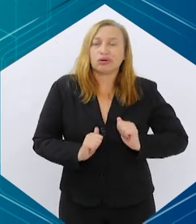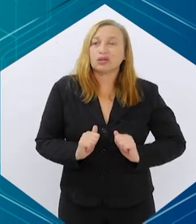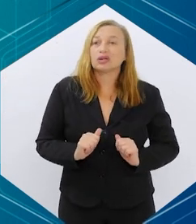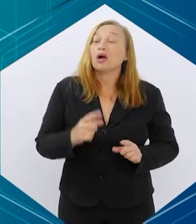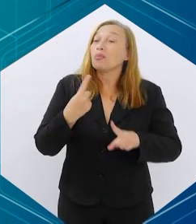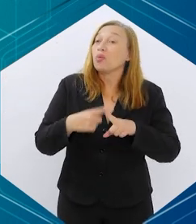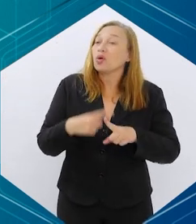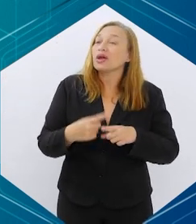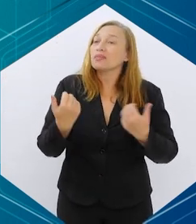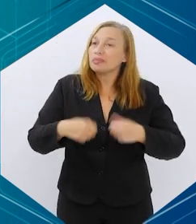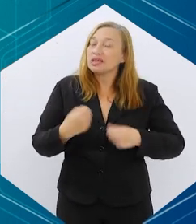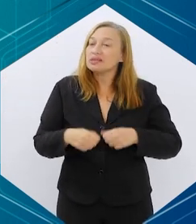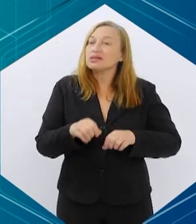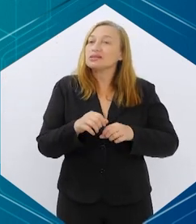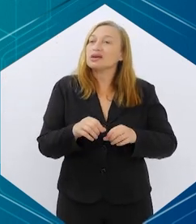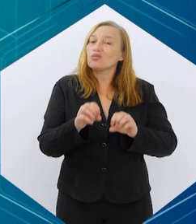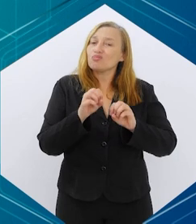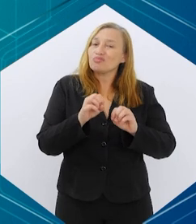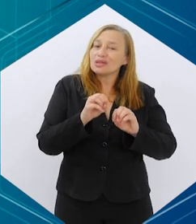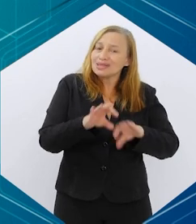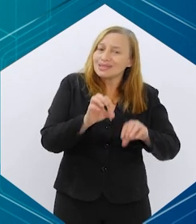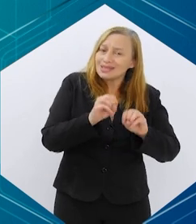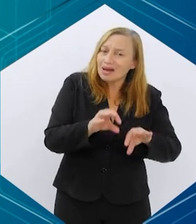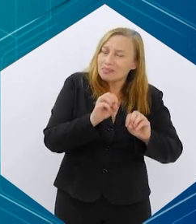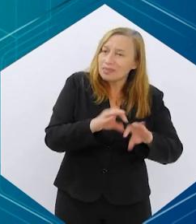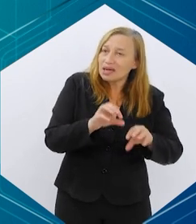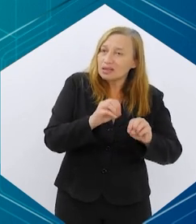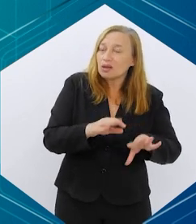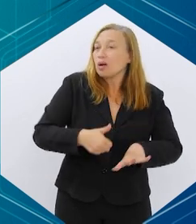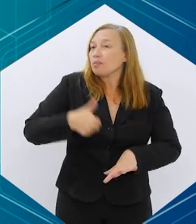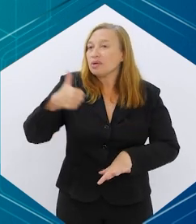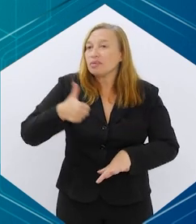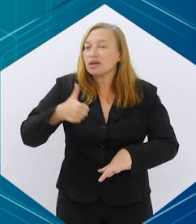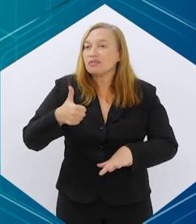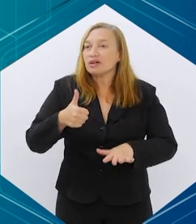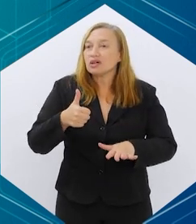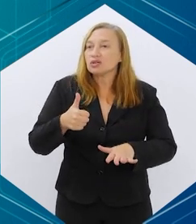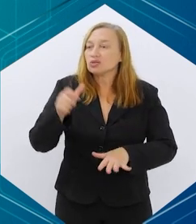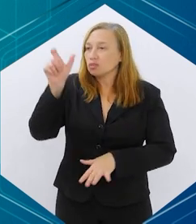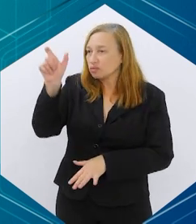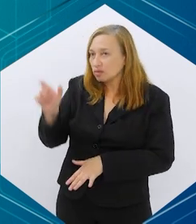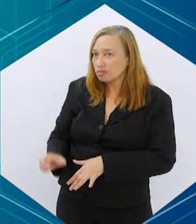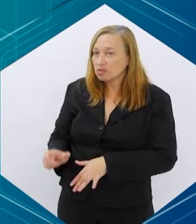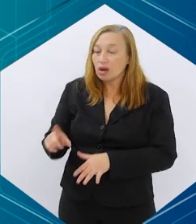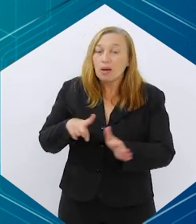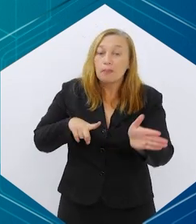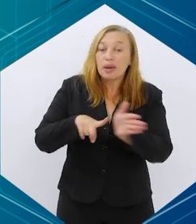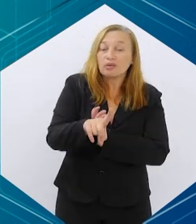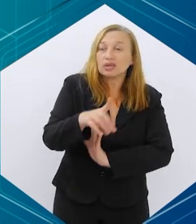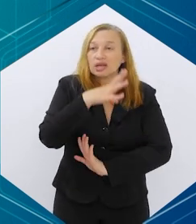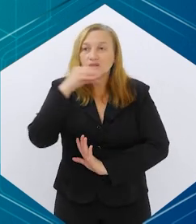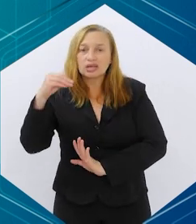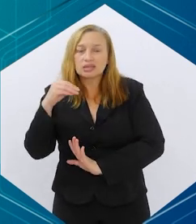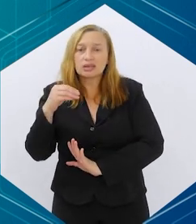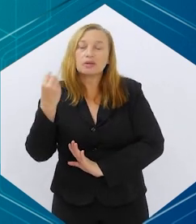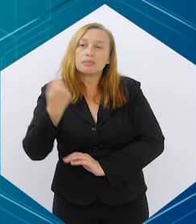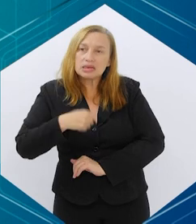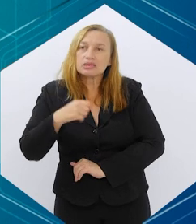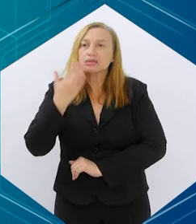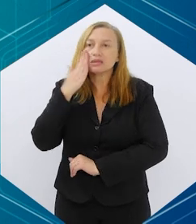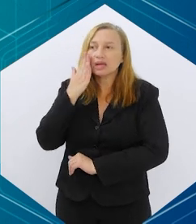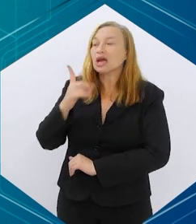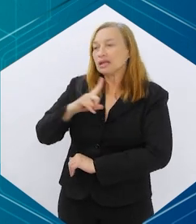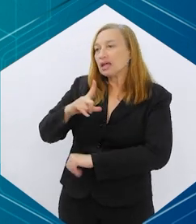porque tem que ter essa educação desde quando, primeira vez que o paciente vier te perguntar, sendo adolescente, que ele precisa